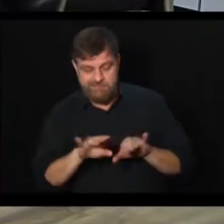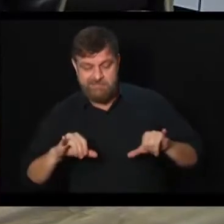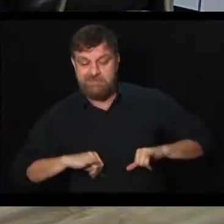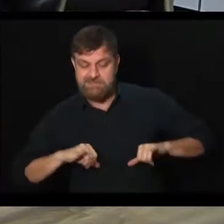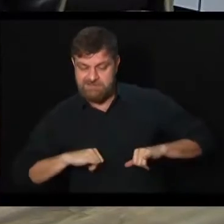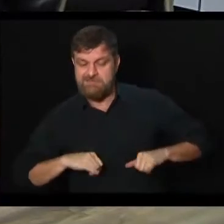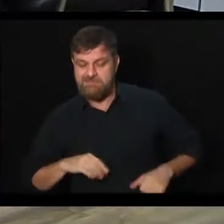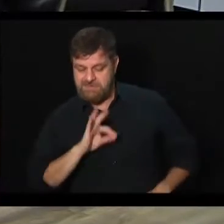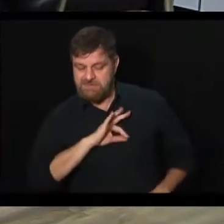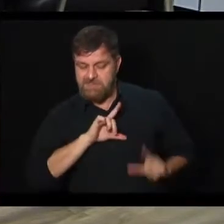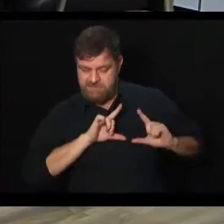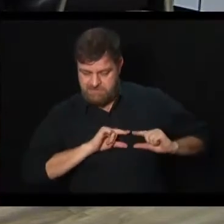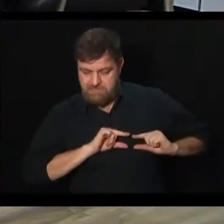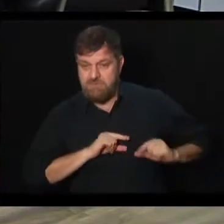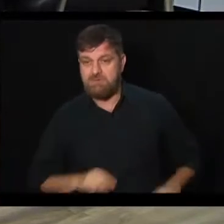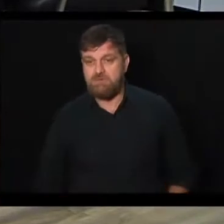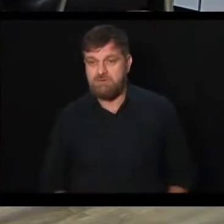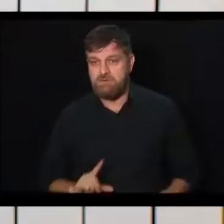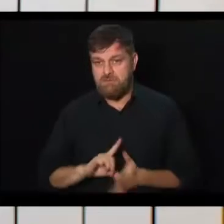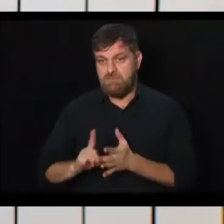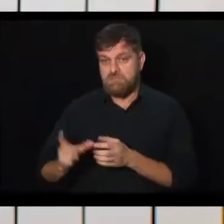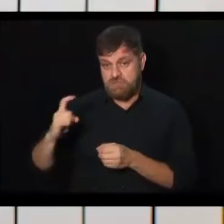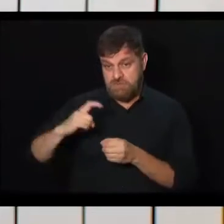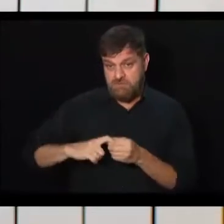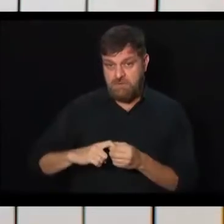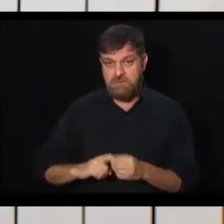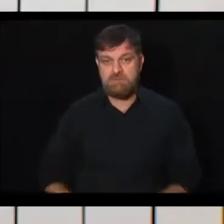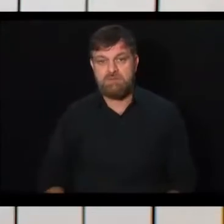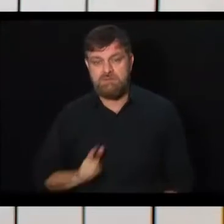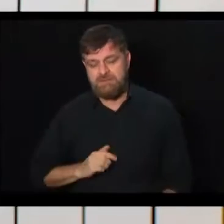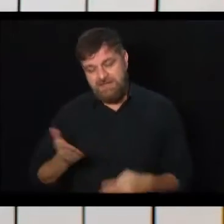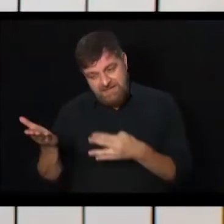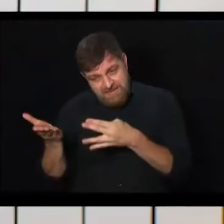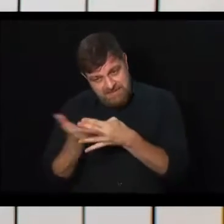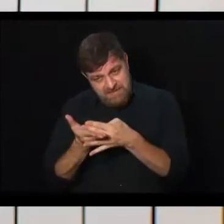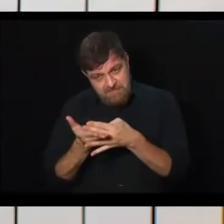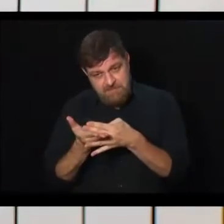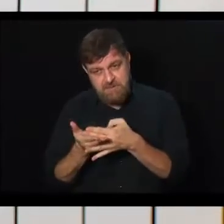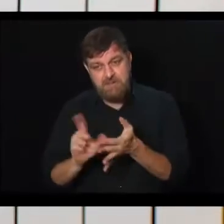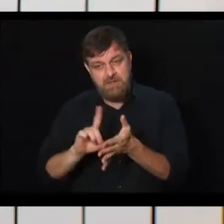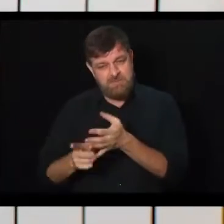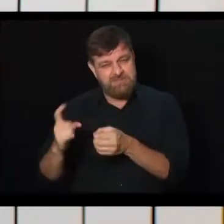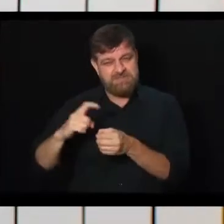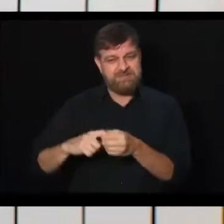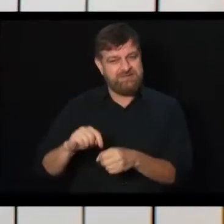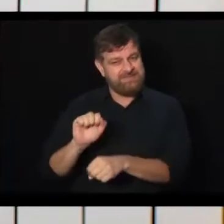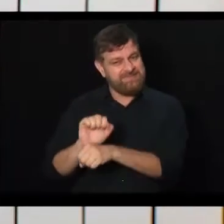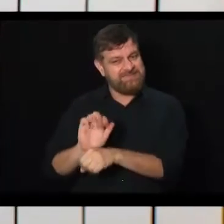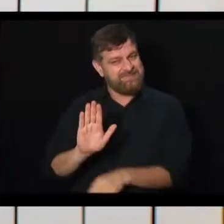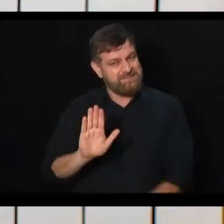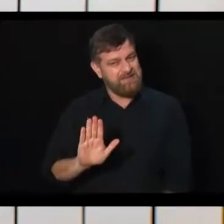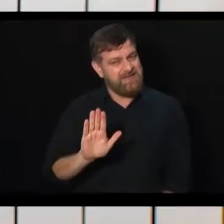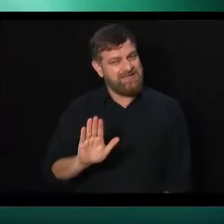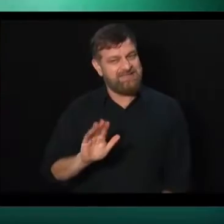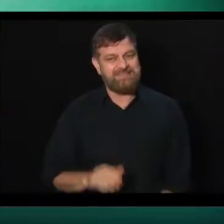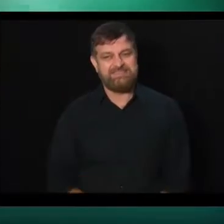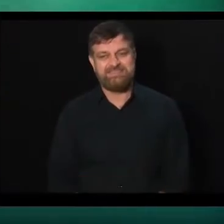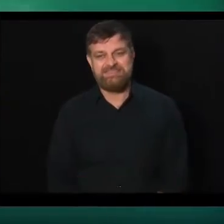daqui a pouco retomar essa discussão, porque a questão de ordem vai para um breve intervalo e volta já já. Não saia daí.